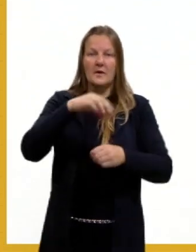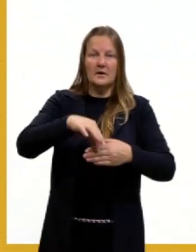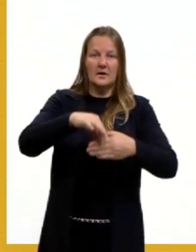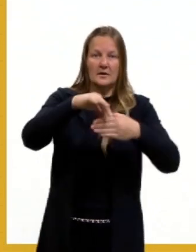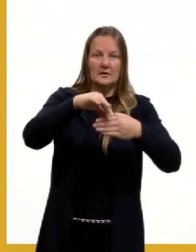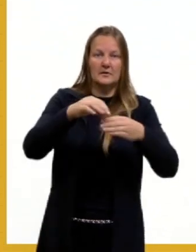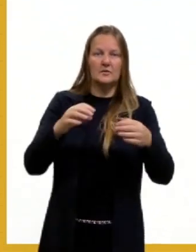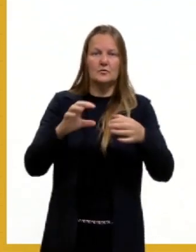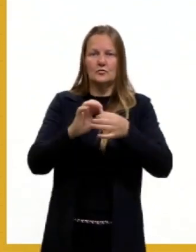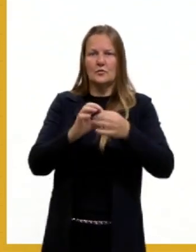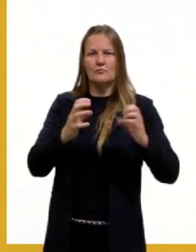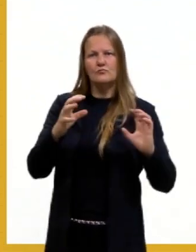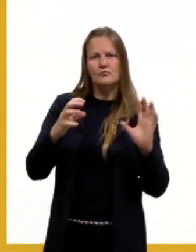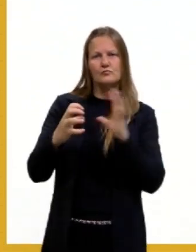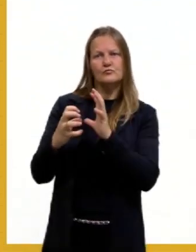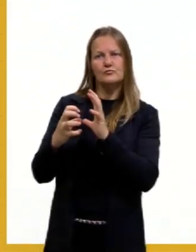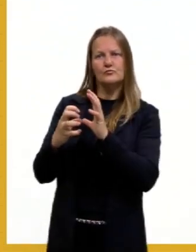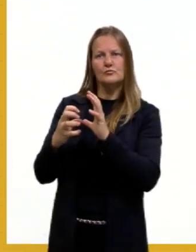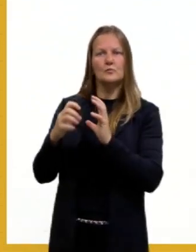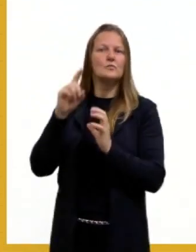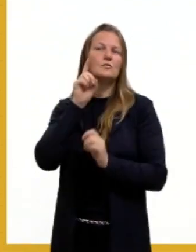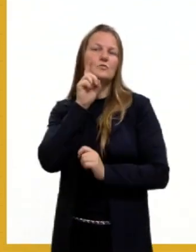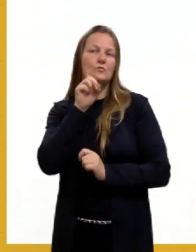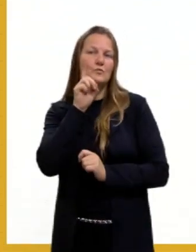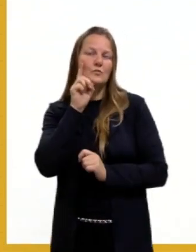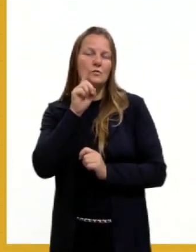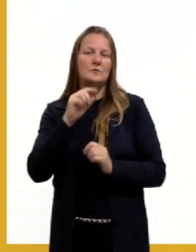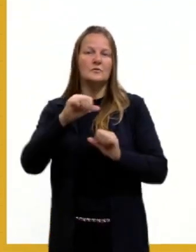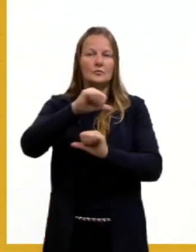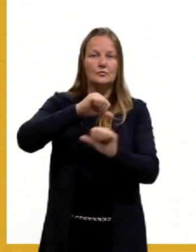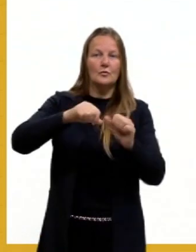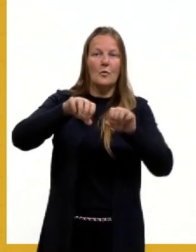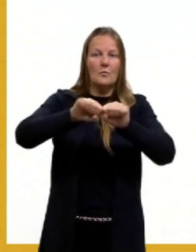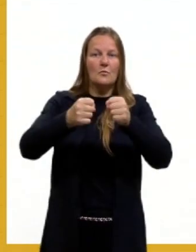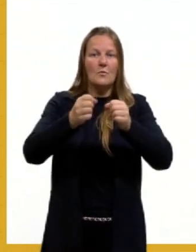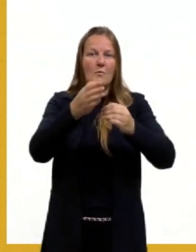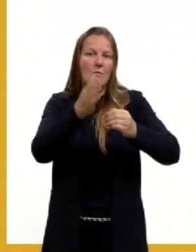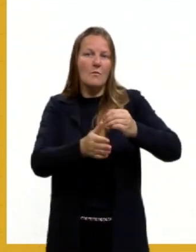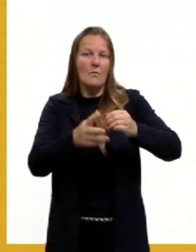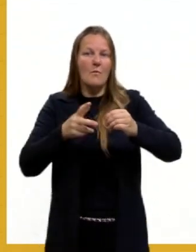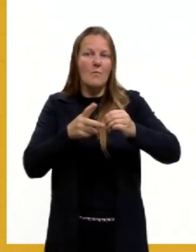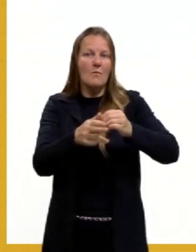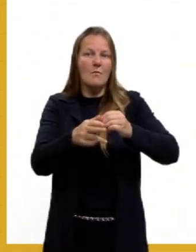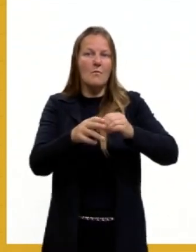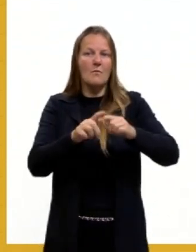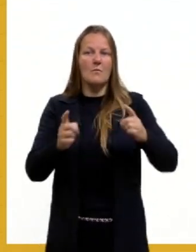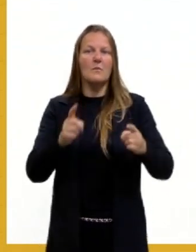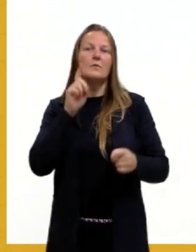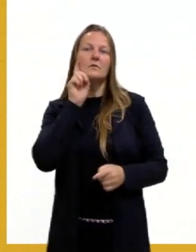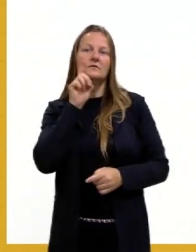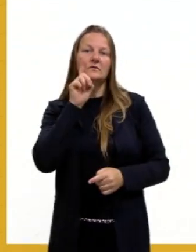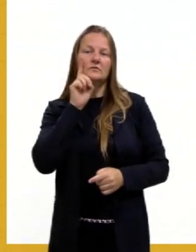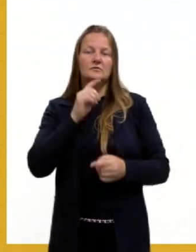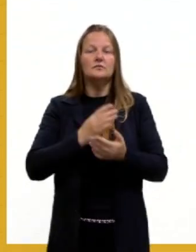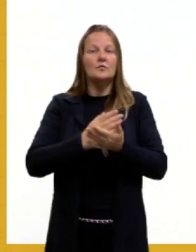os Estados Unidos, contra o ocidente, e aí, então, os Estados Unidos precisam, começam a olhar para um